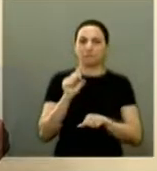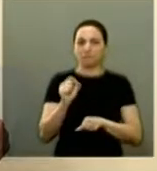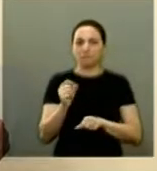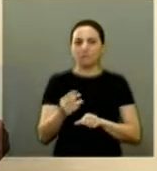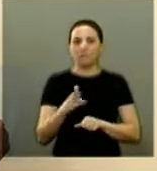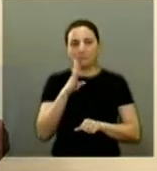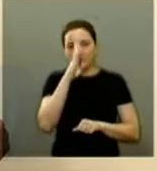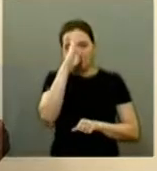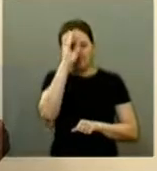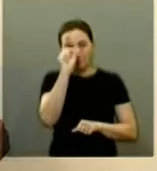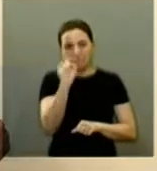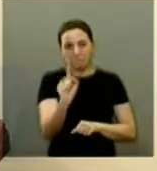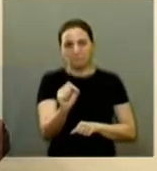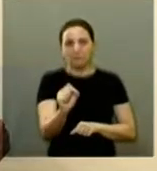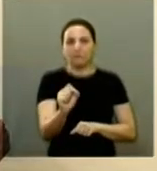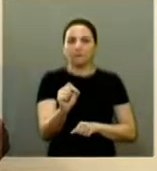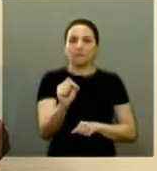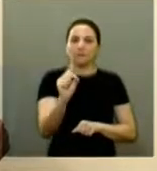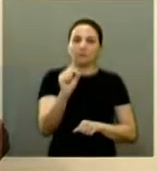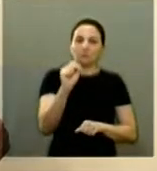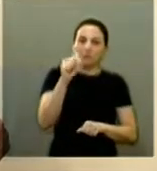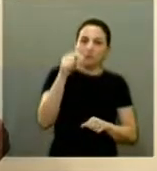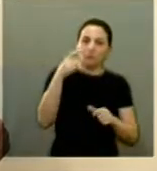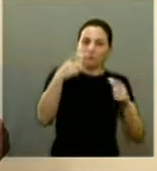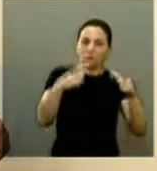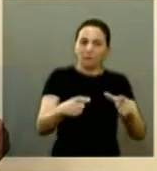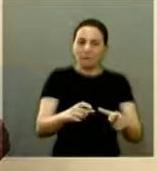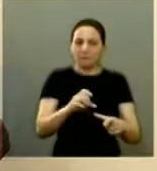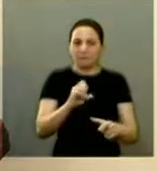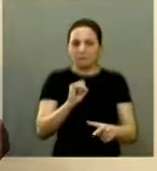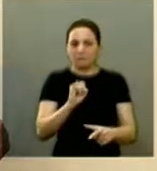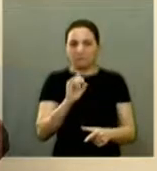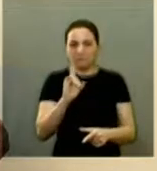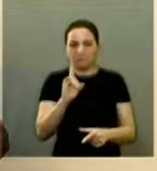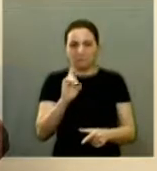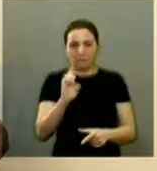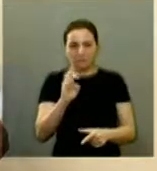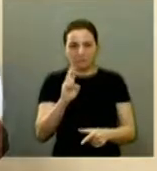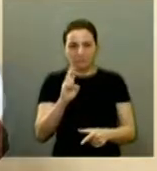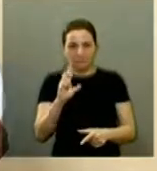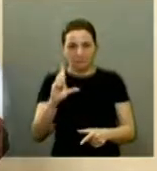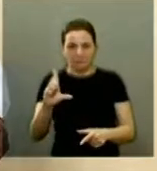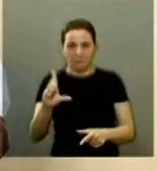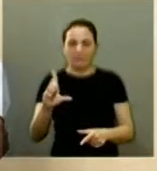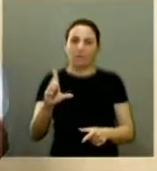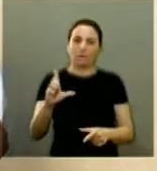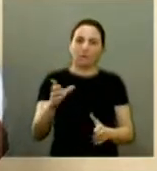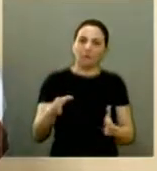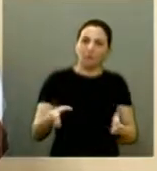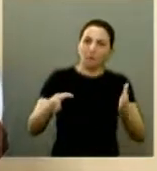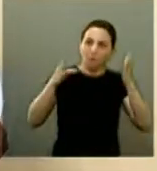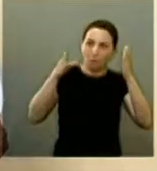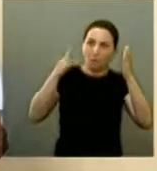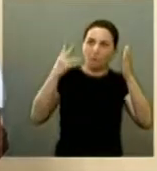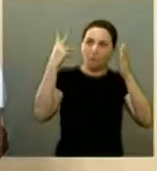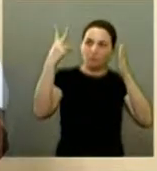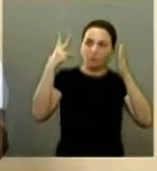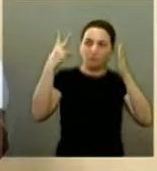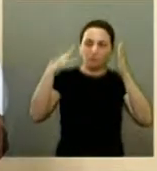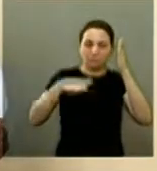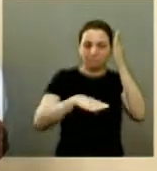principalmente onde era sideral a vereadora Edna que poderia ser construída apenas um hotel de dois andares